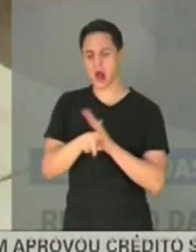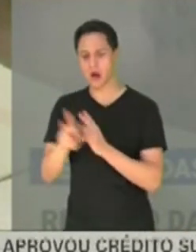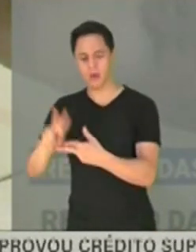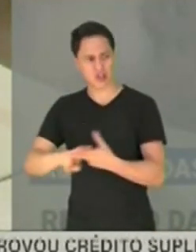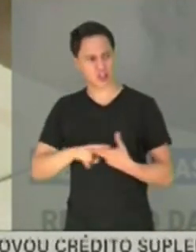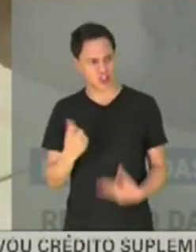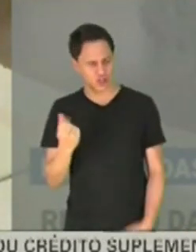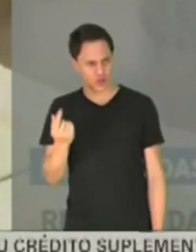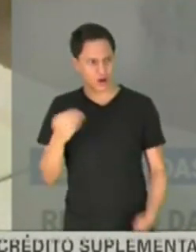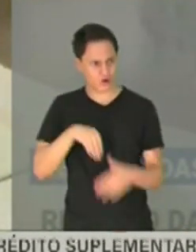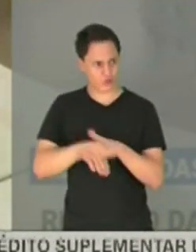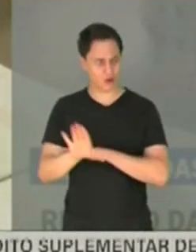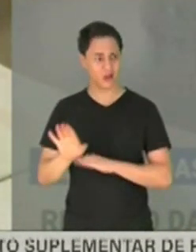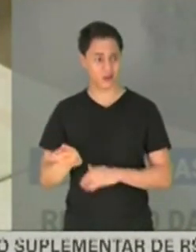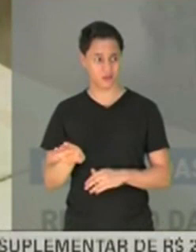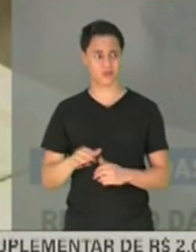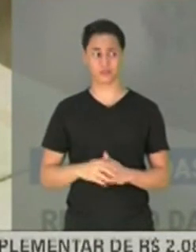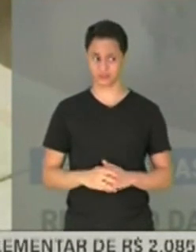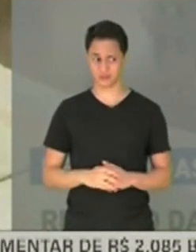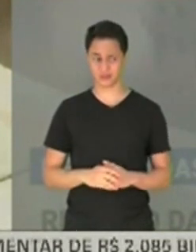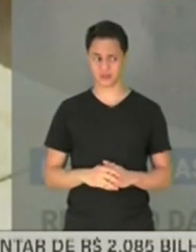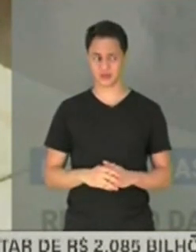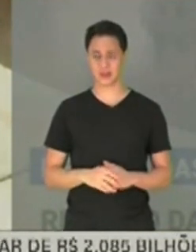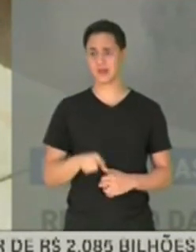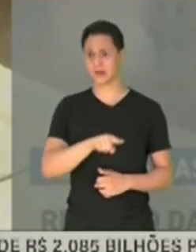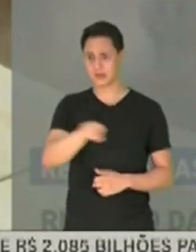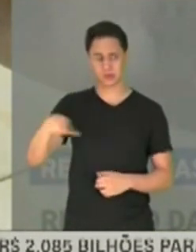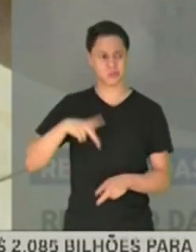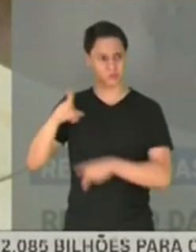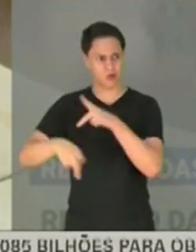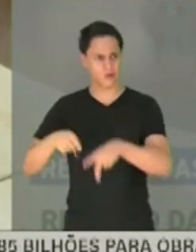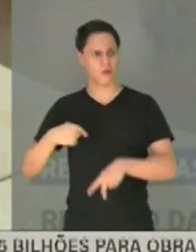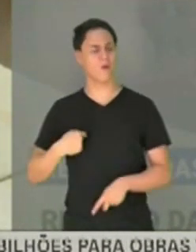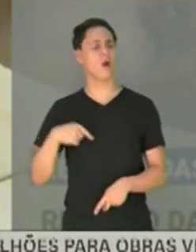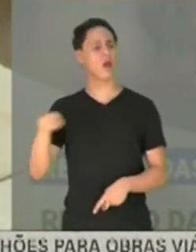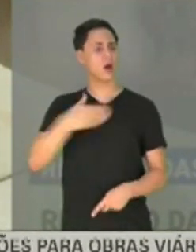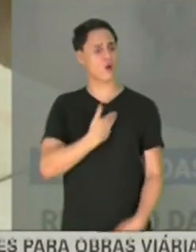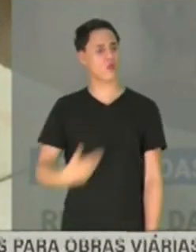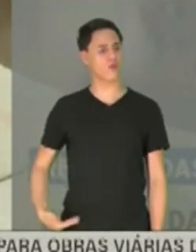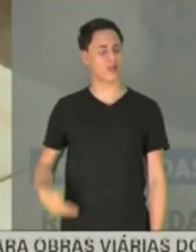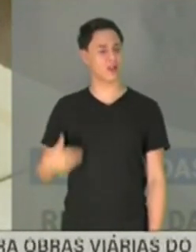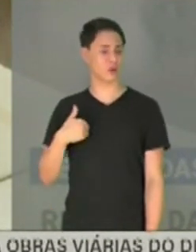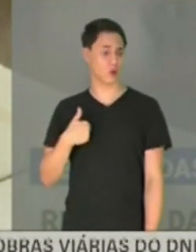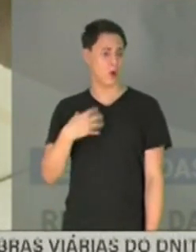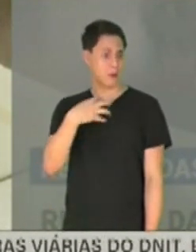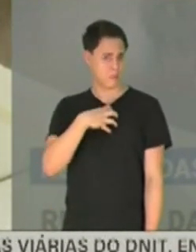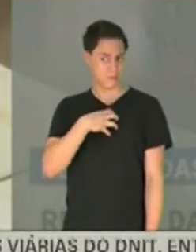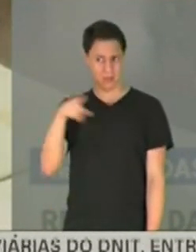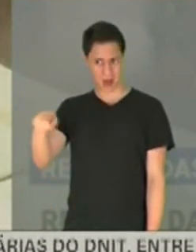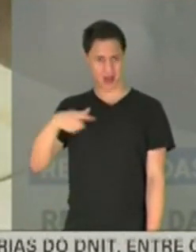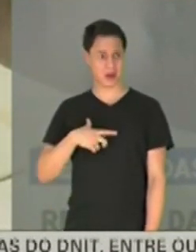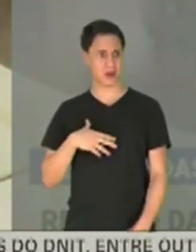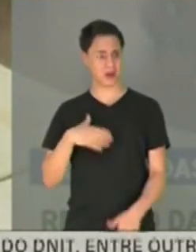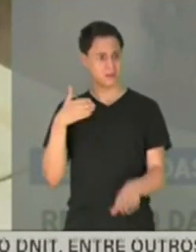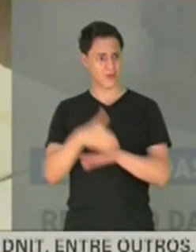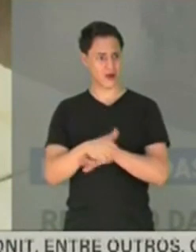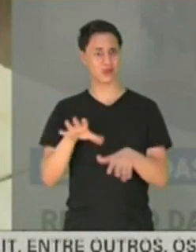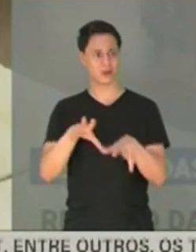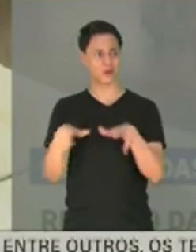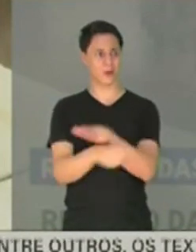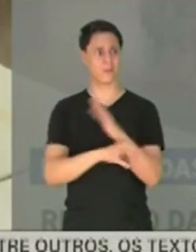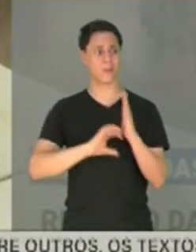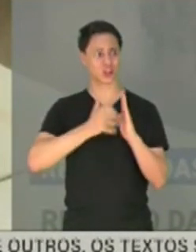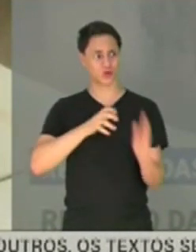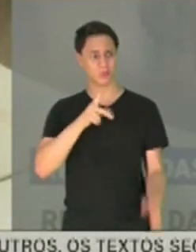roubado do povo do Rio Grande do Norte. E não há indignação, porque o governador da Bahia que participou do roubo, é do Partido dos Trabalhadores. É indignação